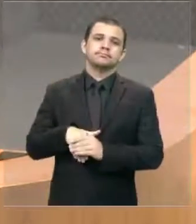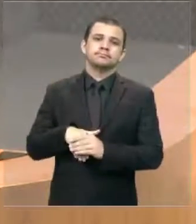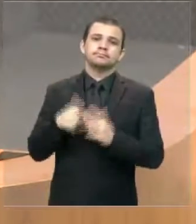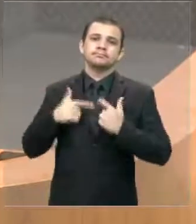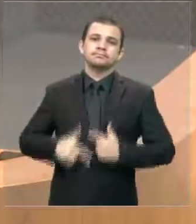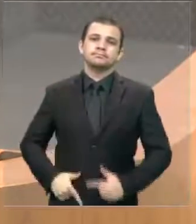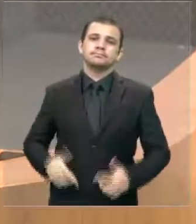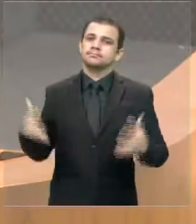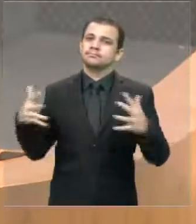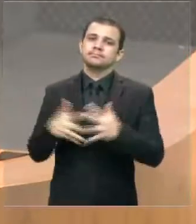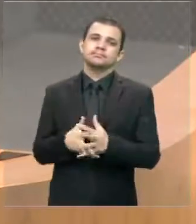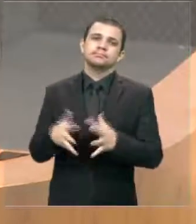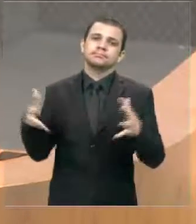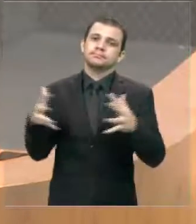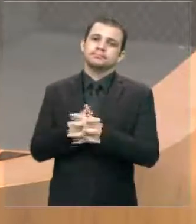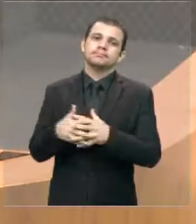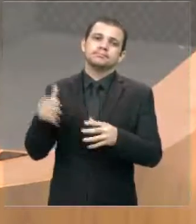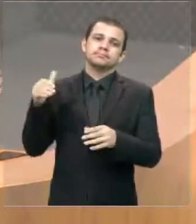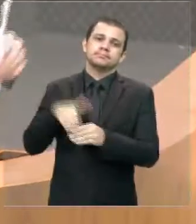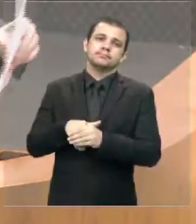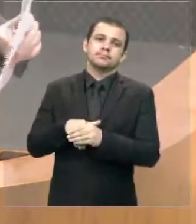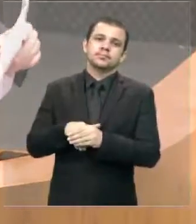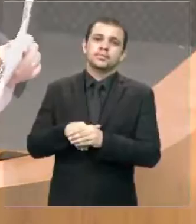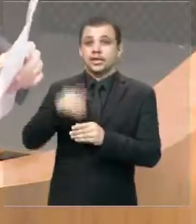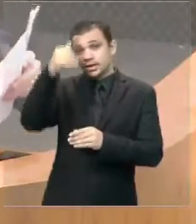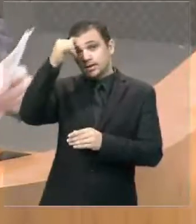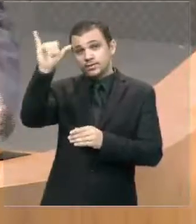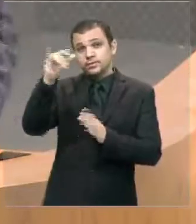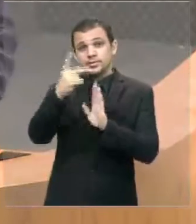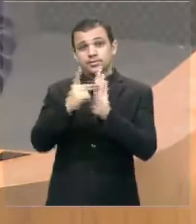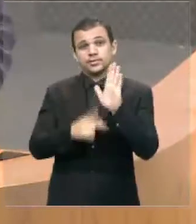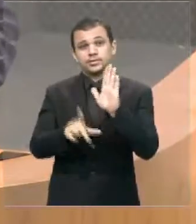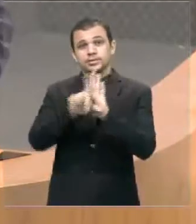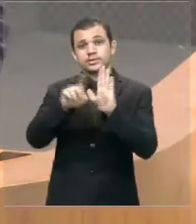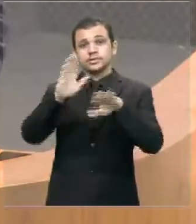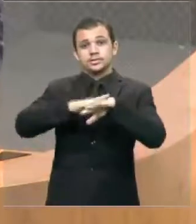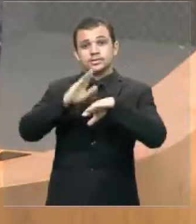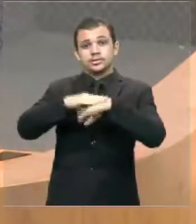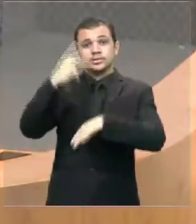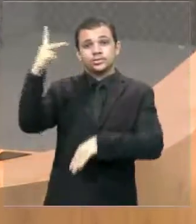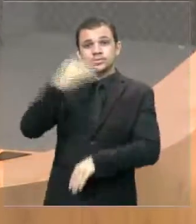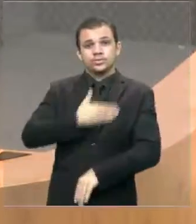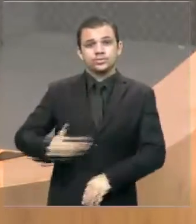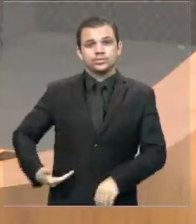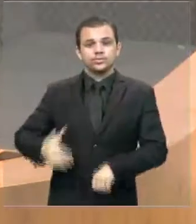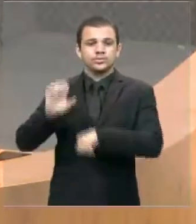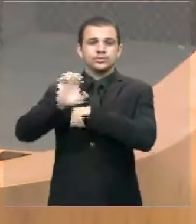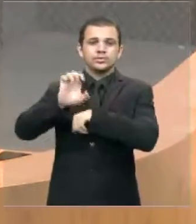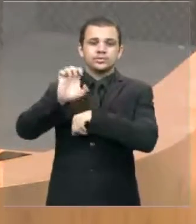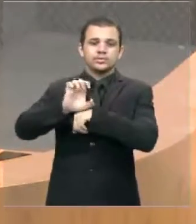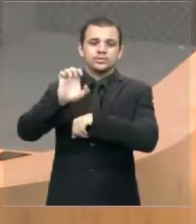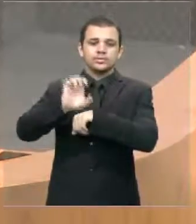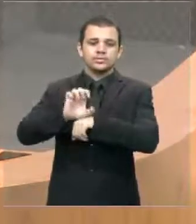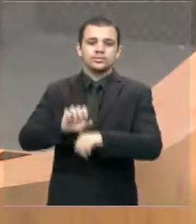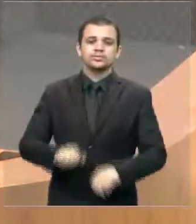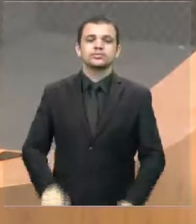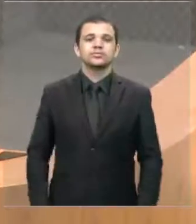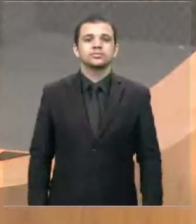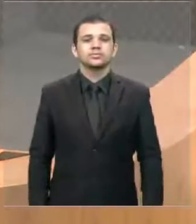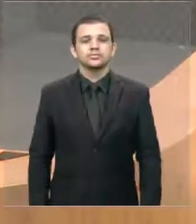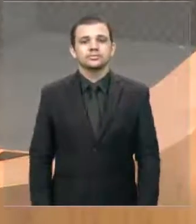dia para não votar projetos de lei do governo do Estado do Maranhão.